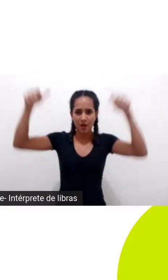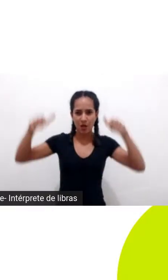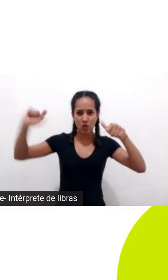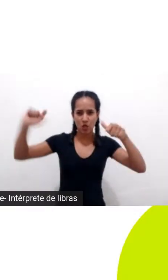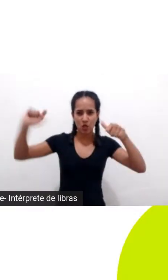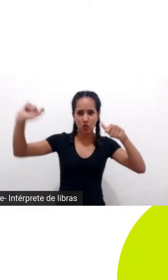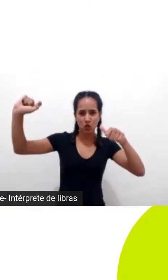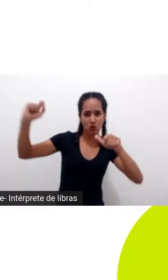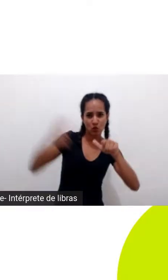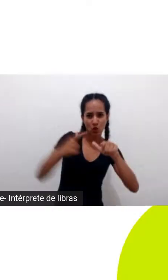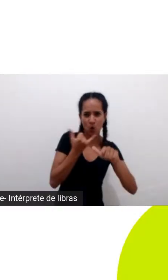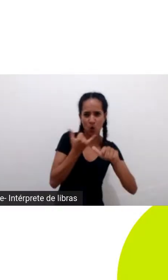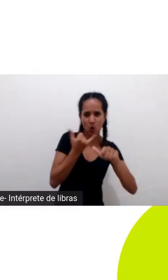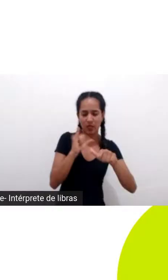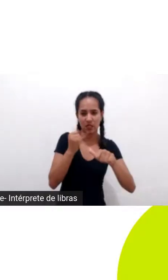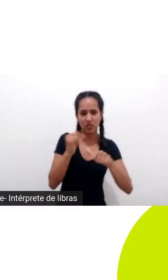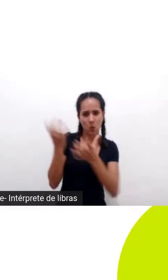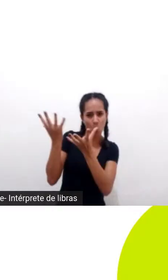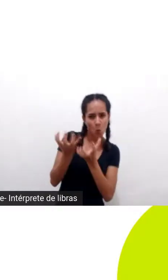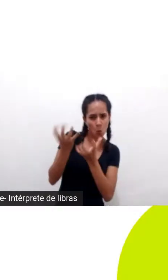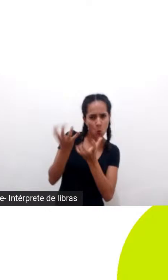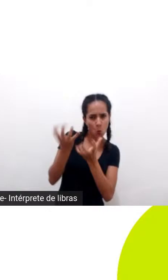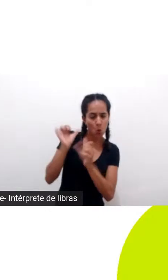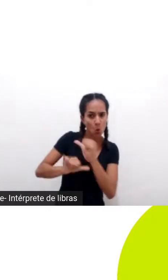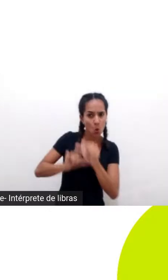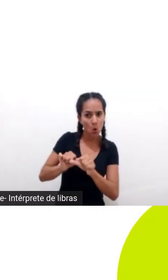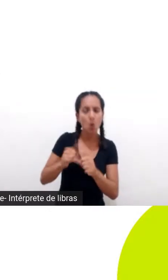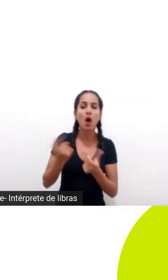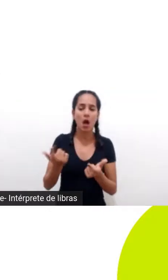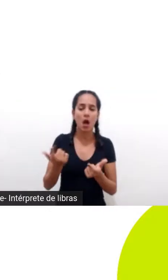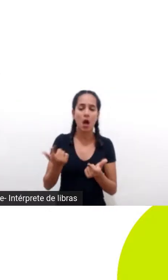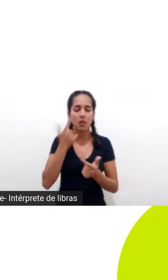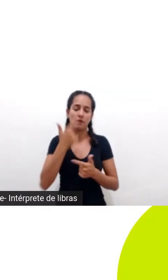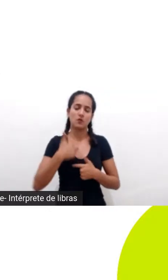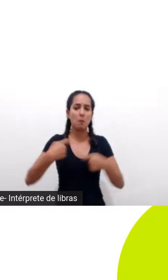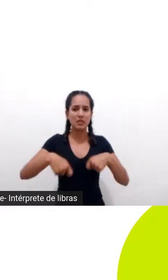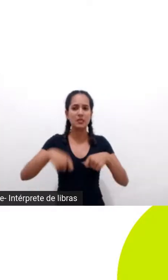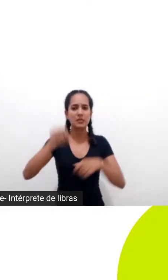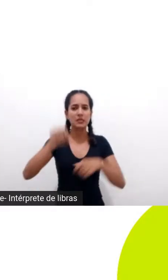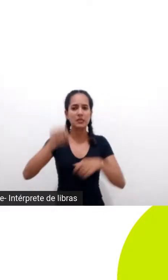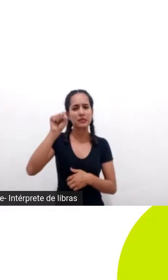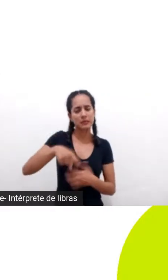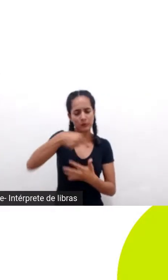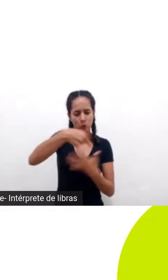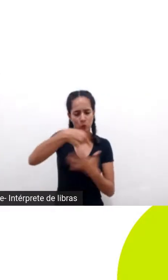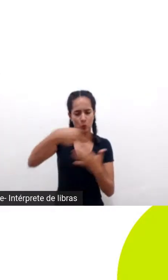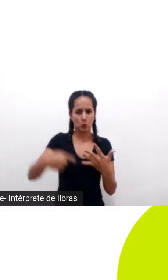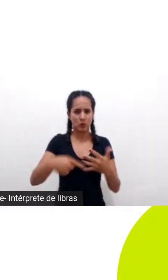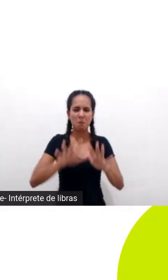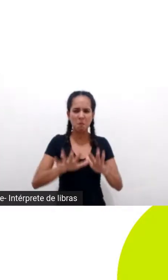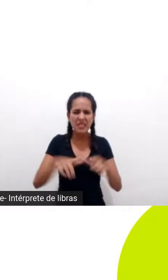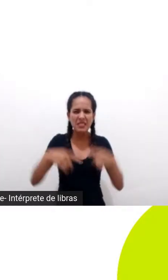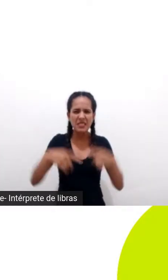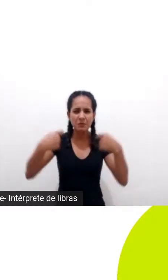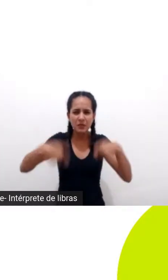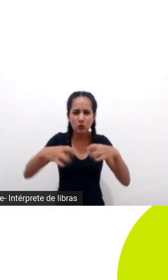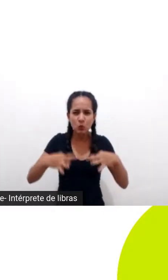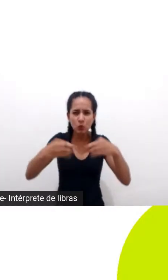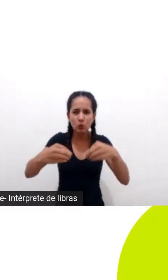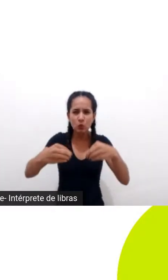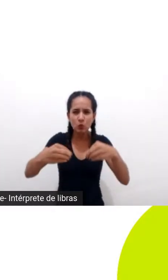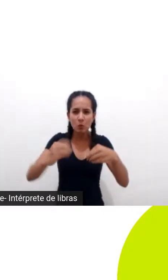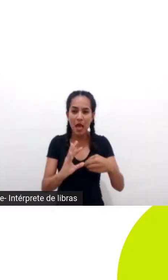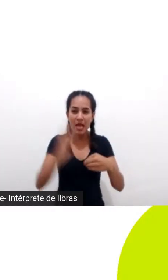energeticamente e na minha visão tudo isso é sim necessário mas eu acho que ainda não é suficiente para lidar com a crise climática e a crise